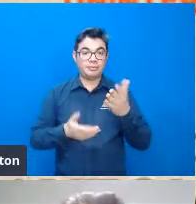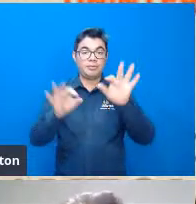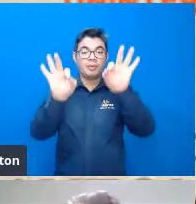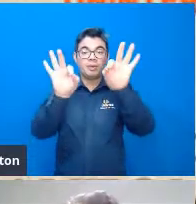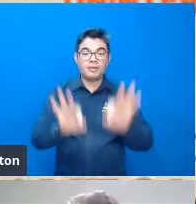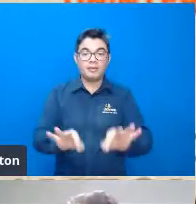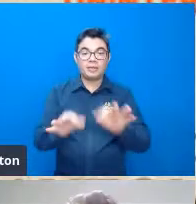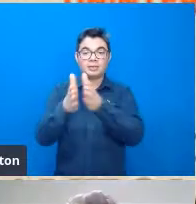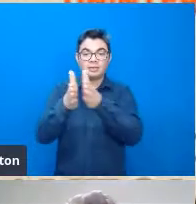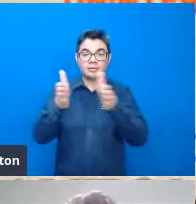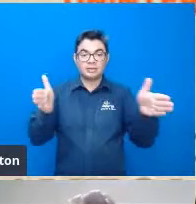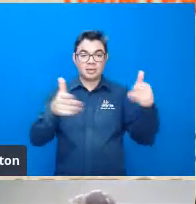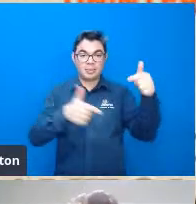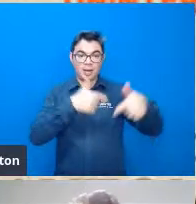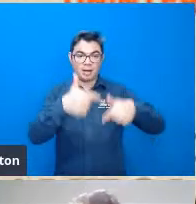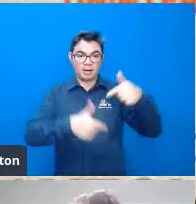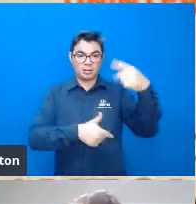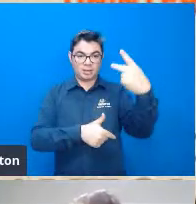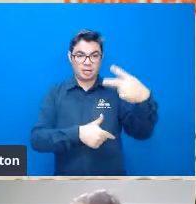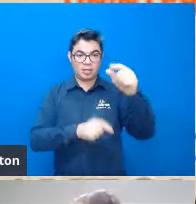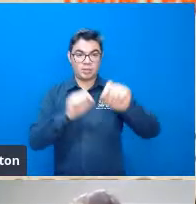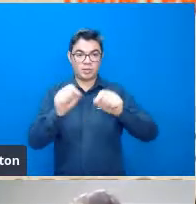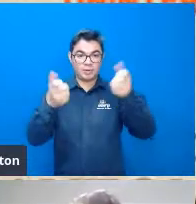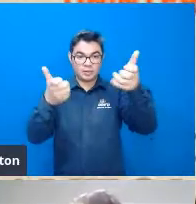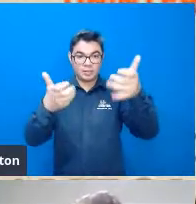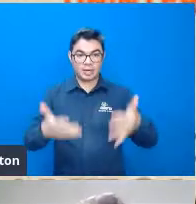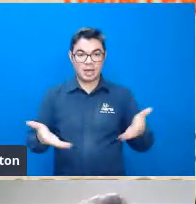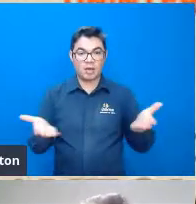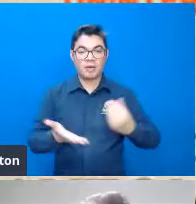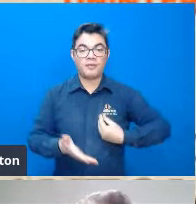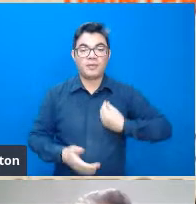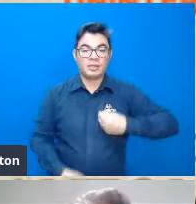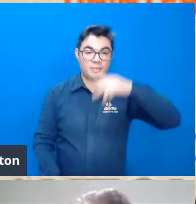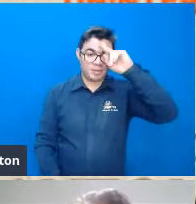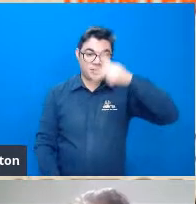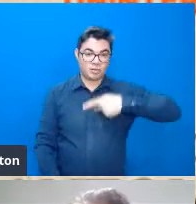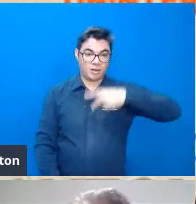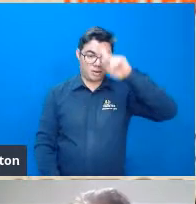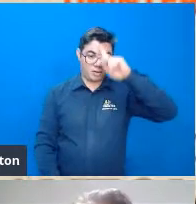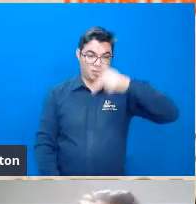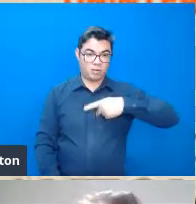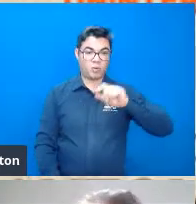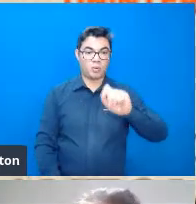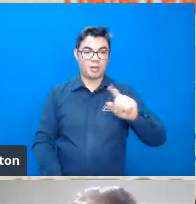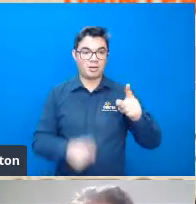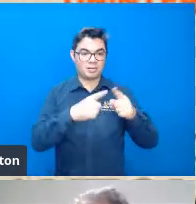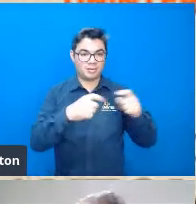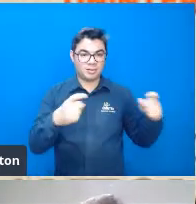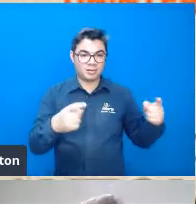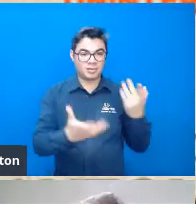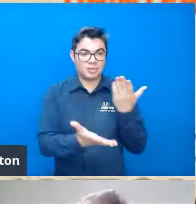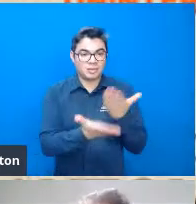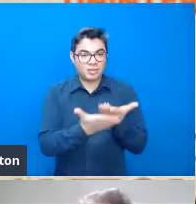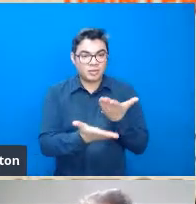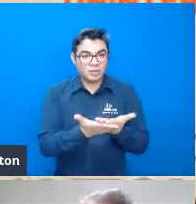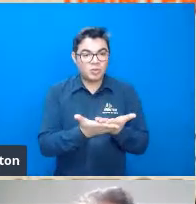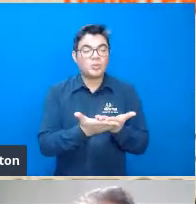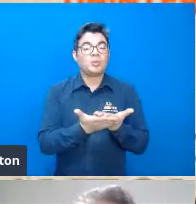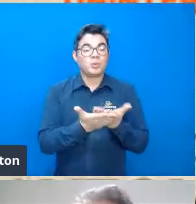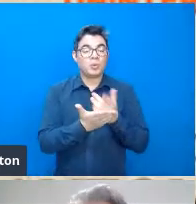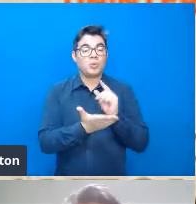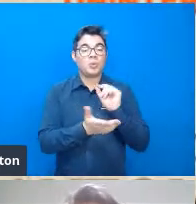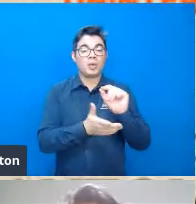pode deixar não pode esquecer de comentar que o cientista ele é produto do meio como eu comentei lá no início